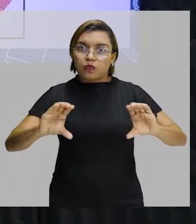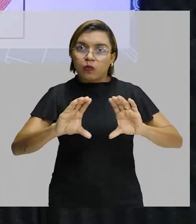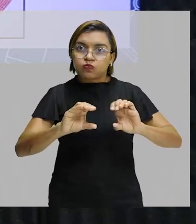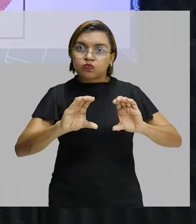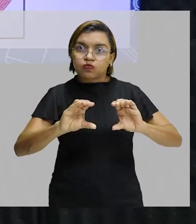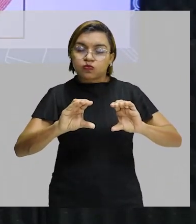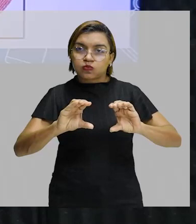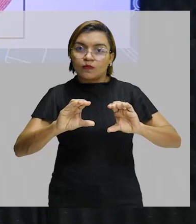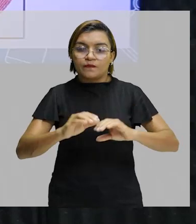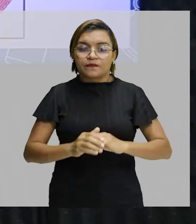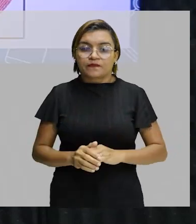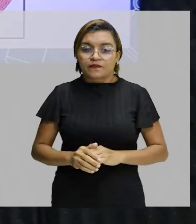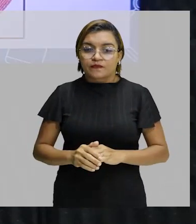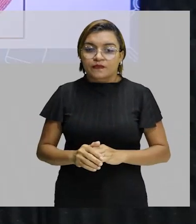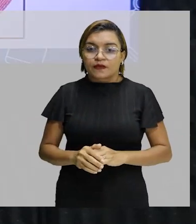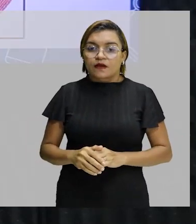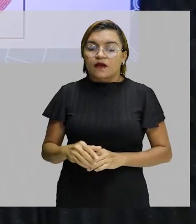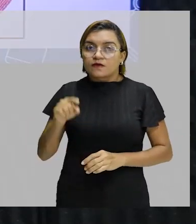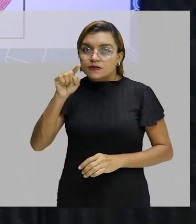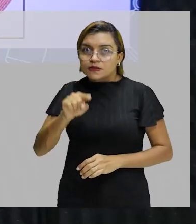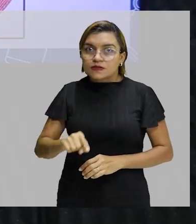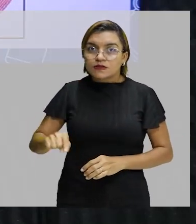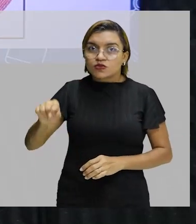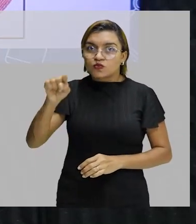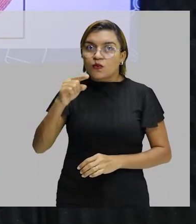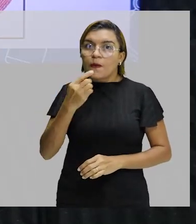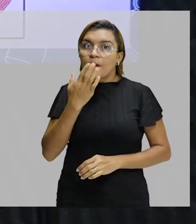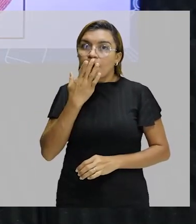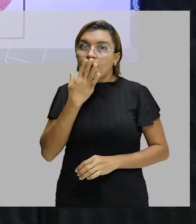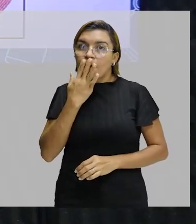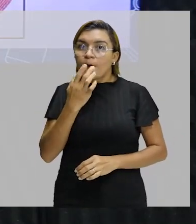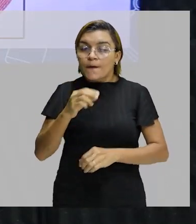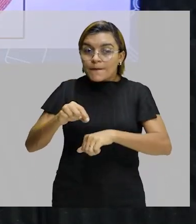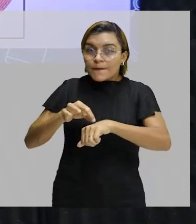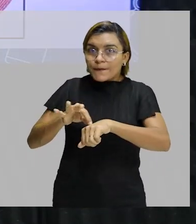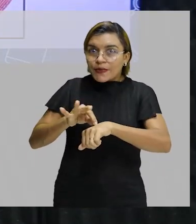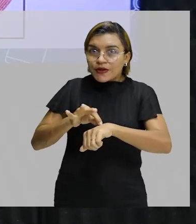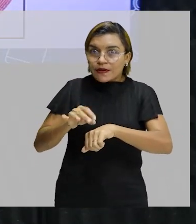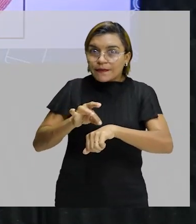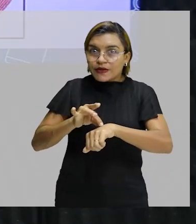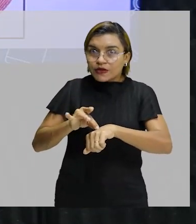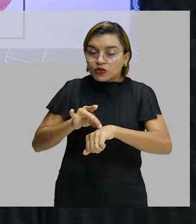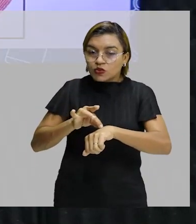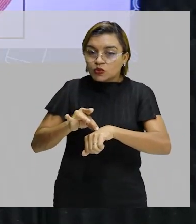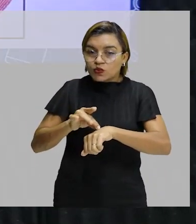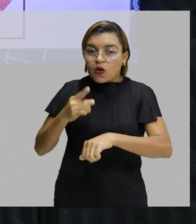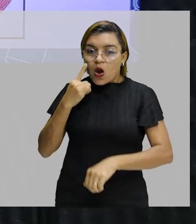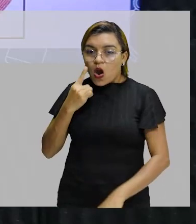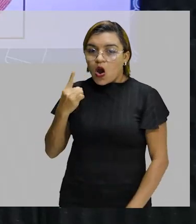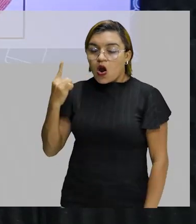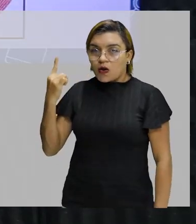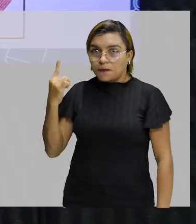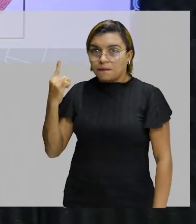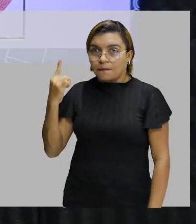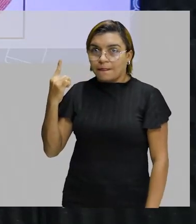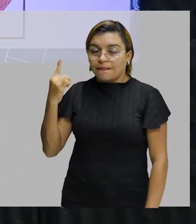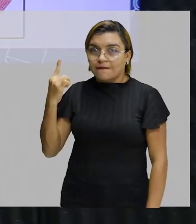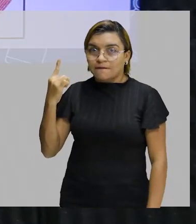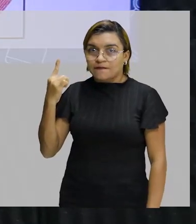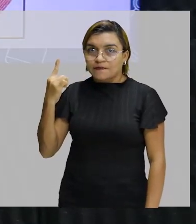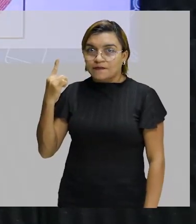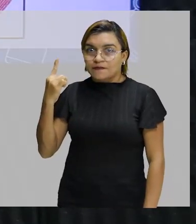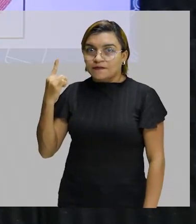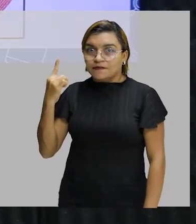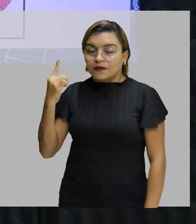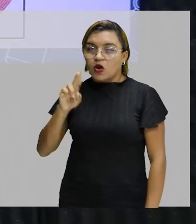circulado em preto. É o quê? É o salto em distância. Aqui acontece a disputa do salto